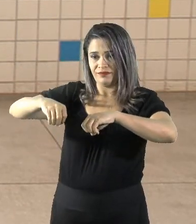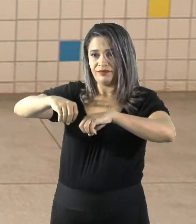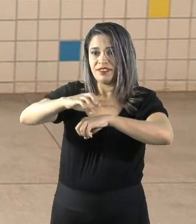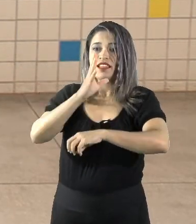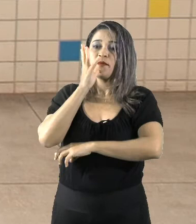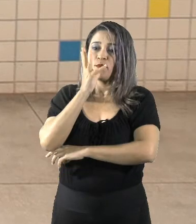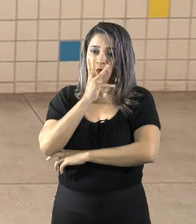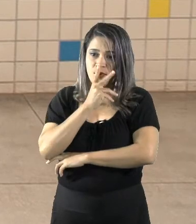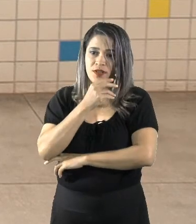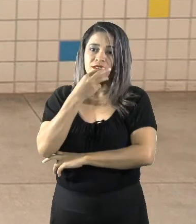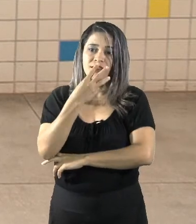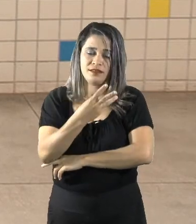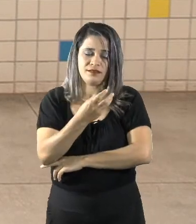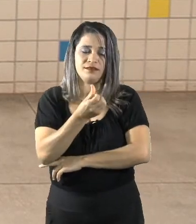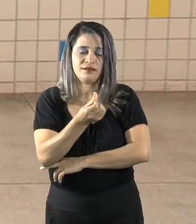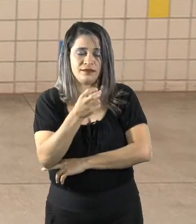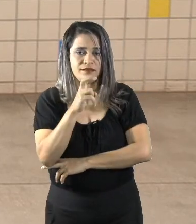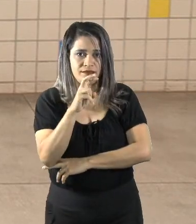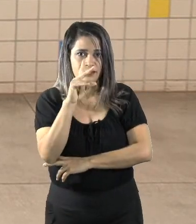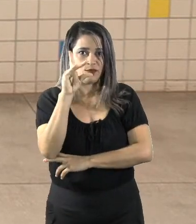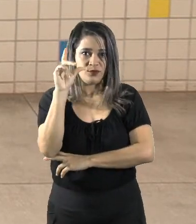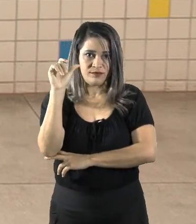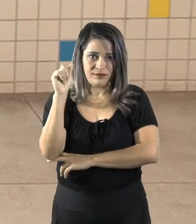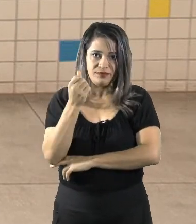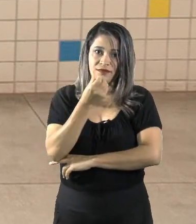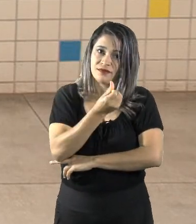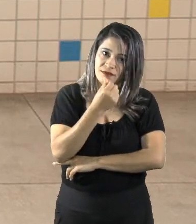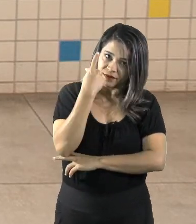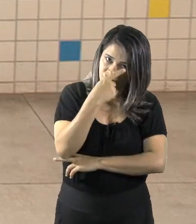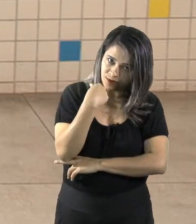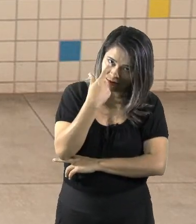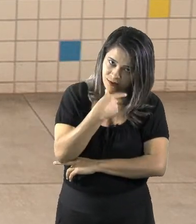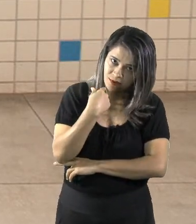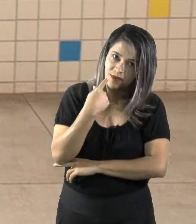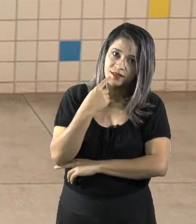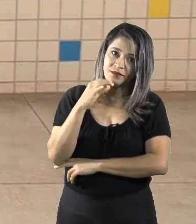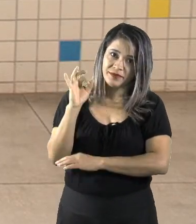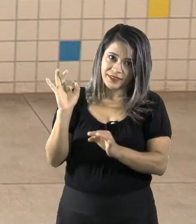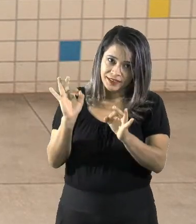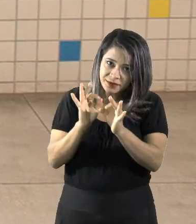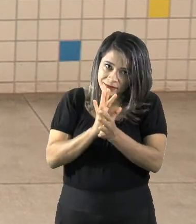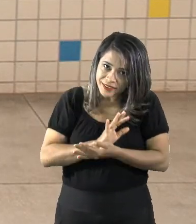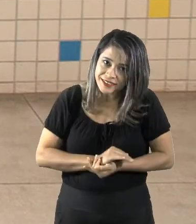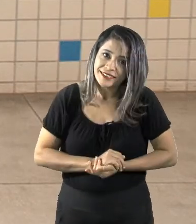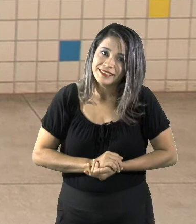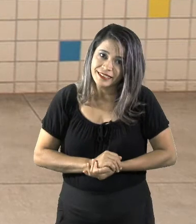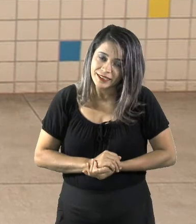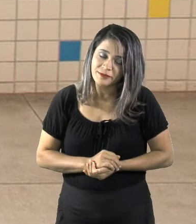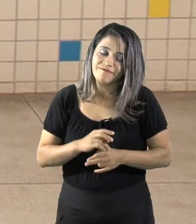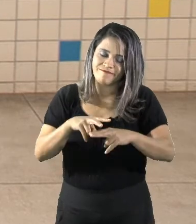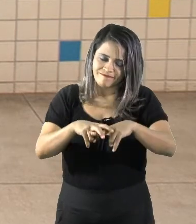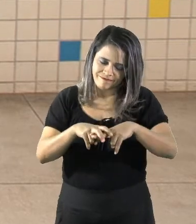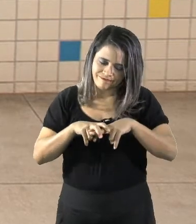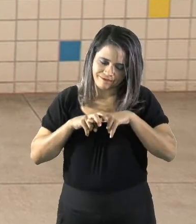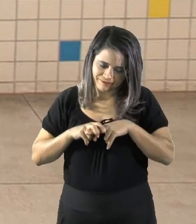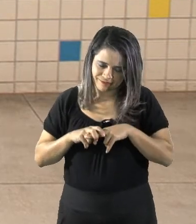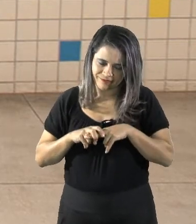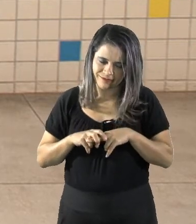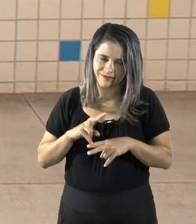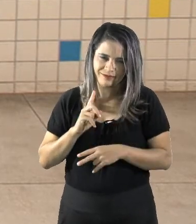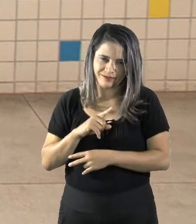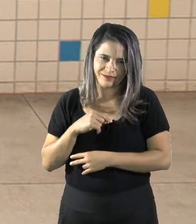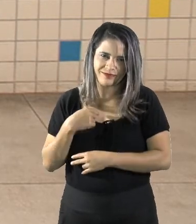365 dias e 6 horas para se completar. Então, por isso que o nosso